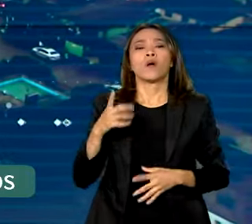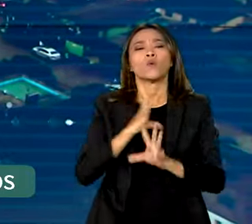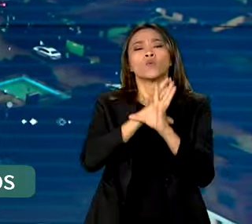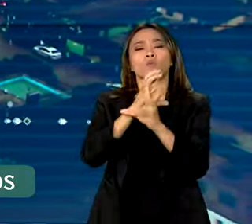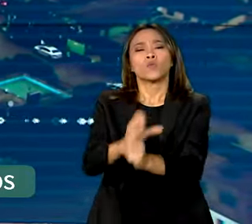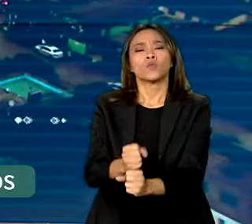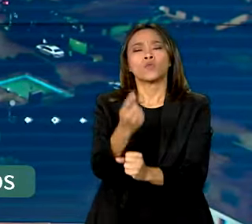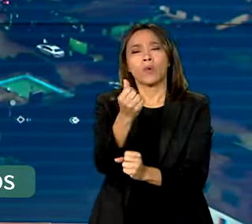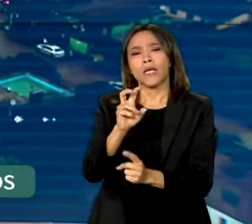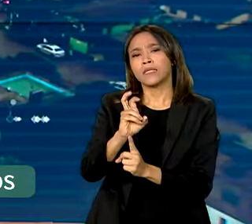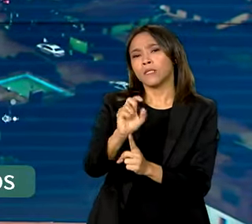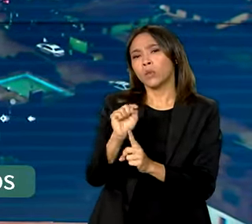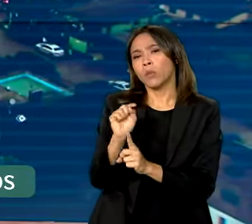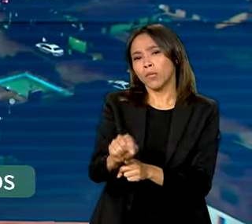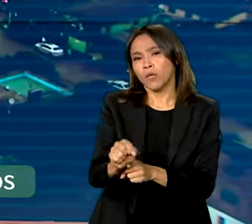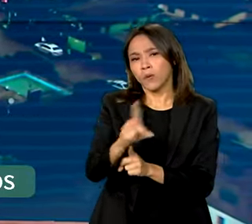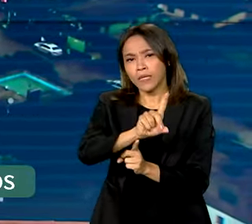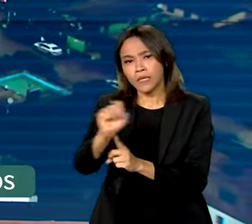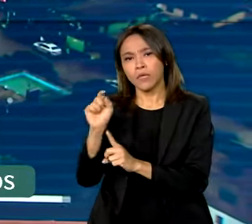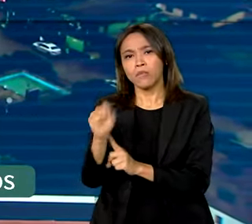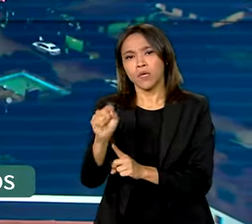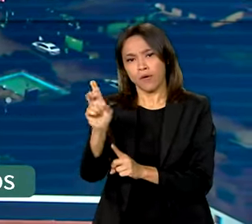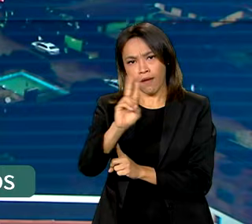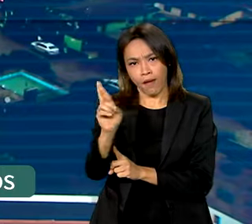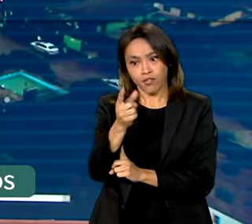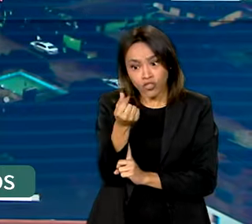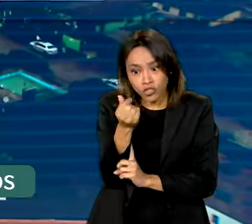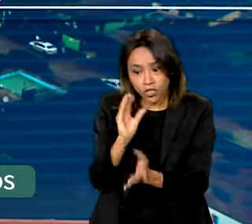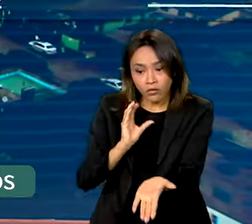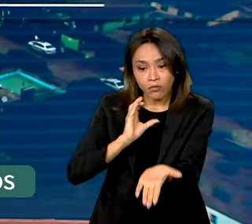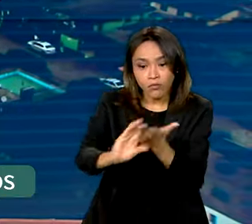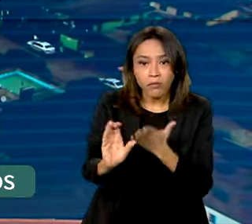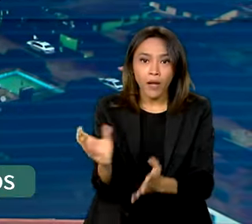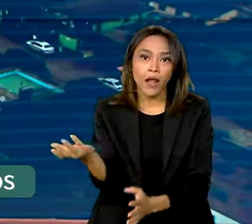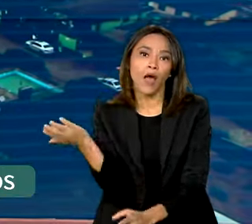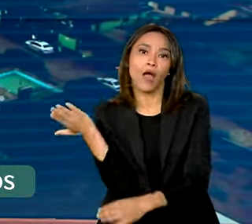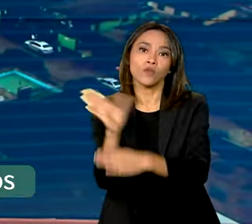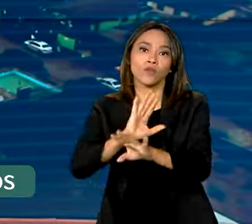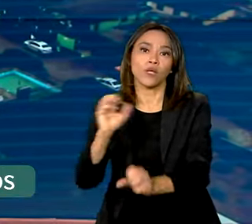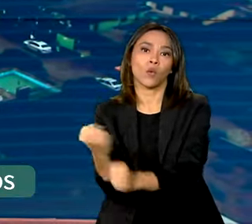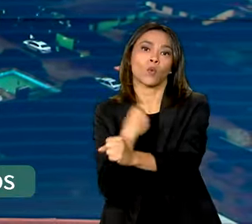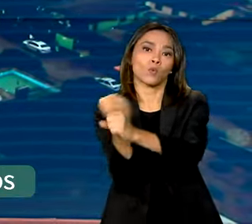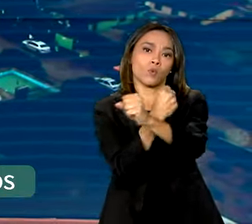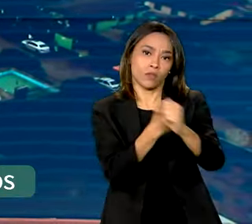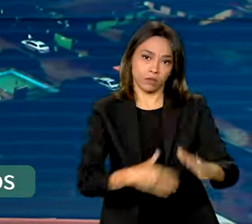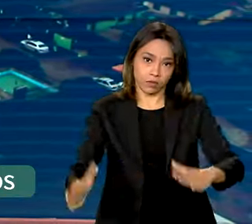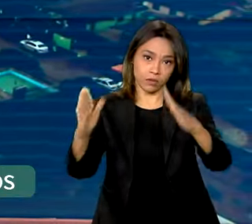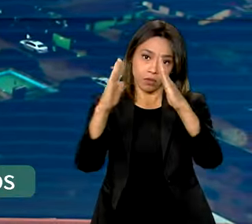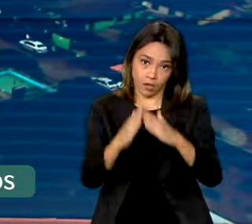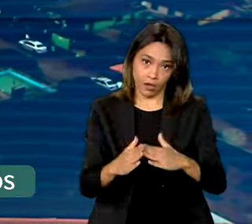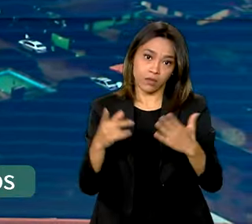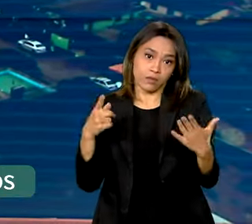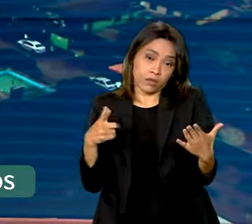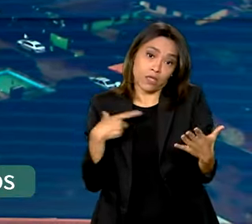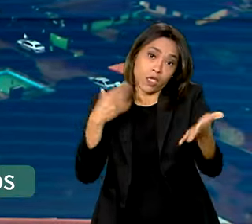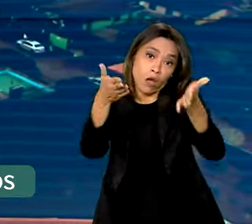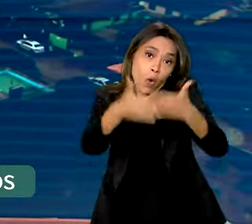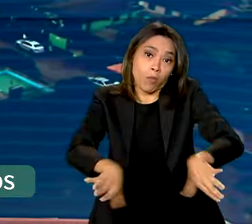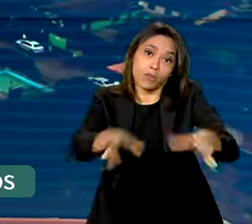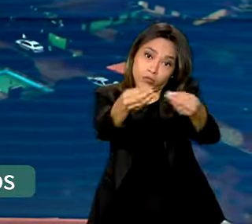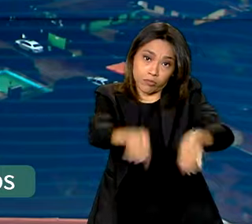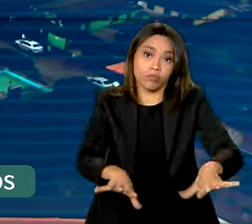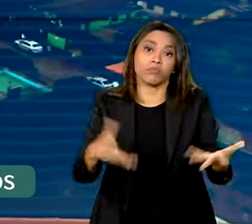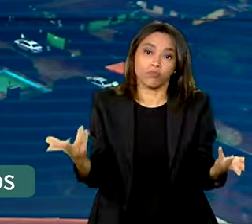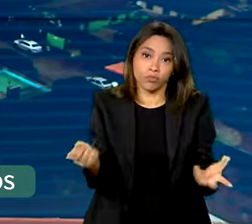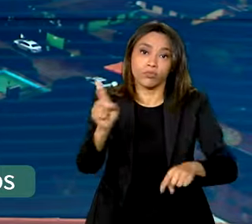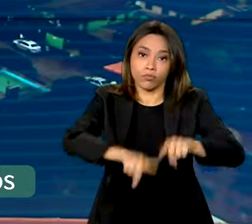para a população desalojada ou desabrigada, com o objetivo de diminuir as perdas materiais decorrentes das enchentes no